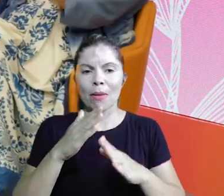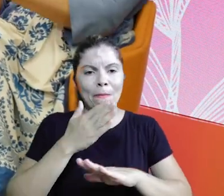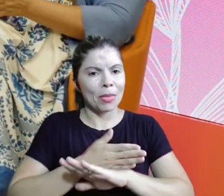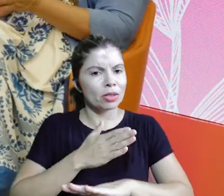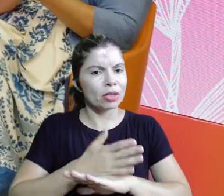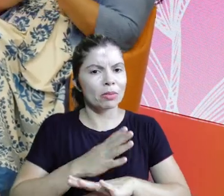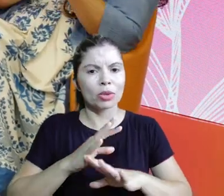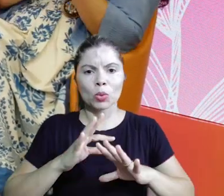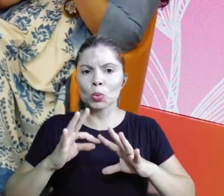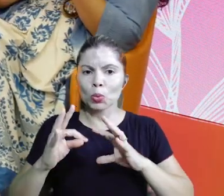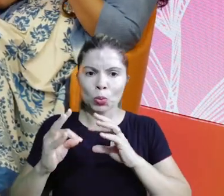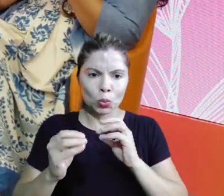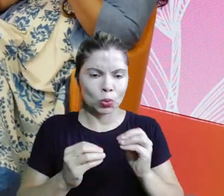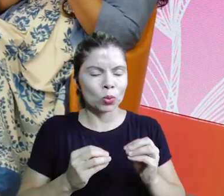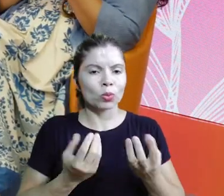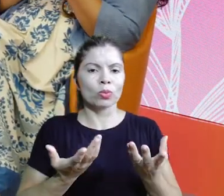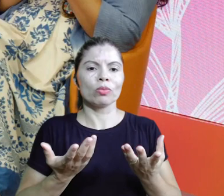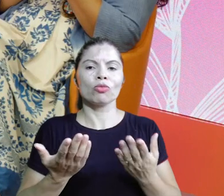participa de tudo.